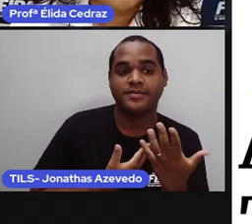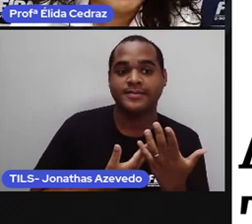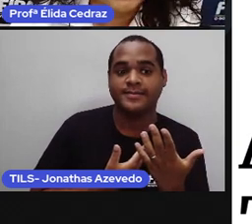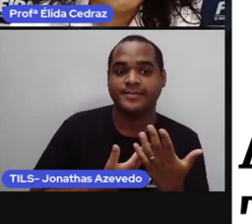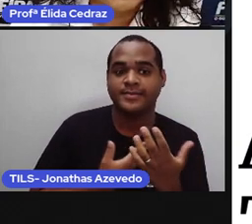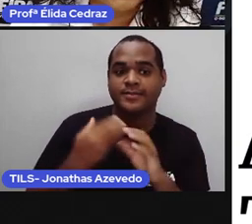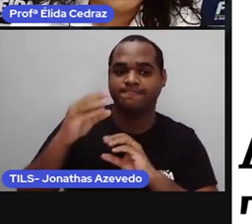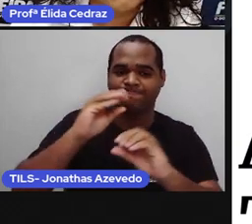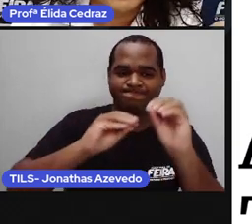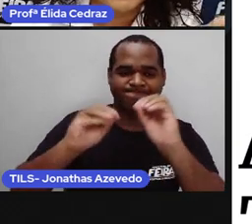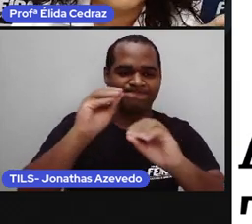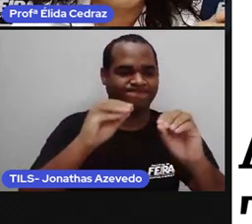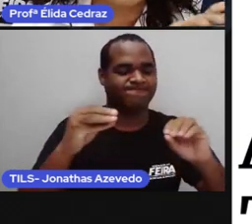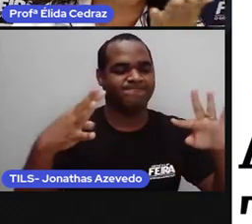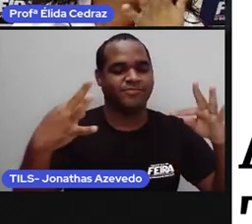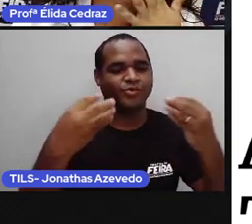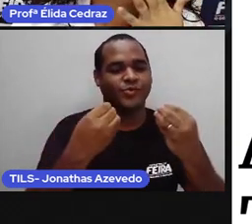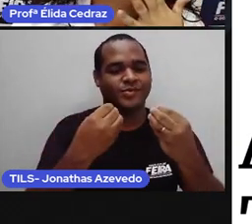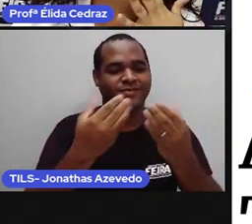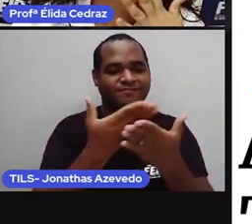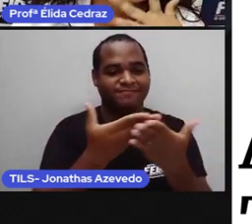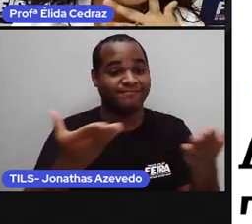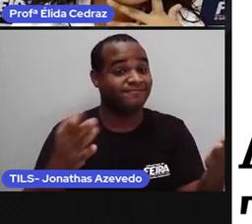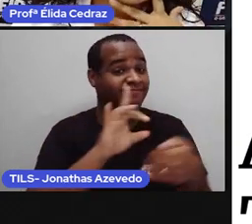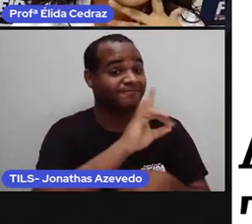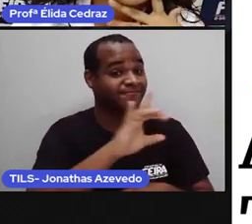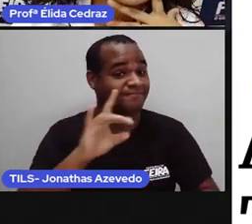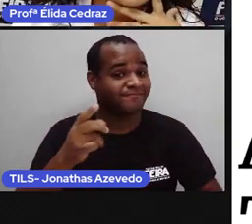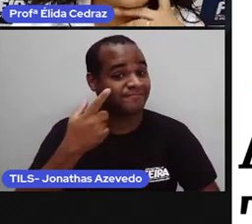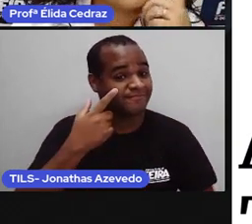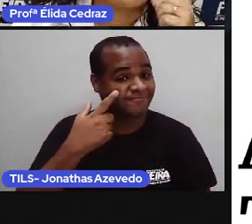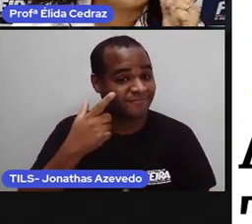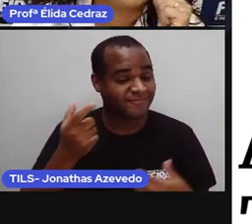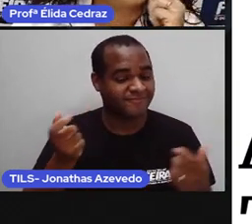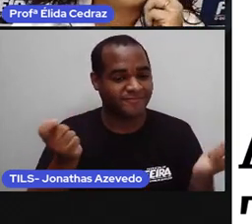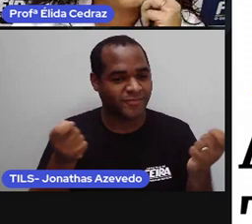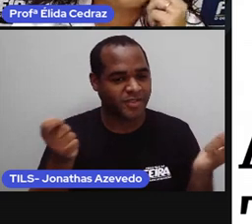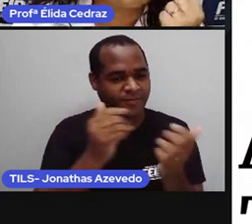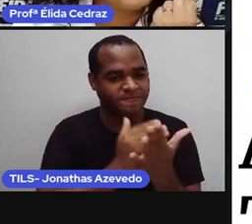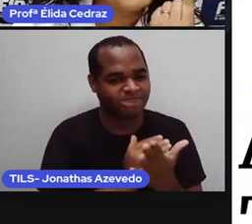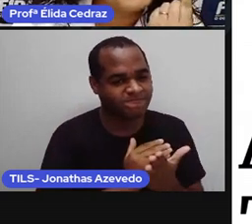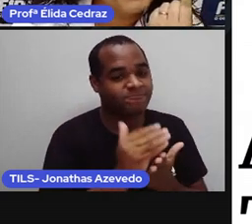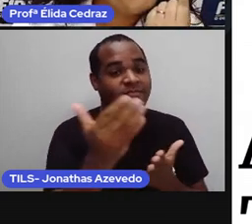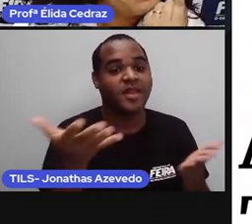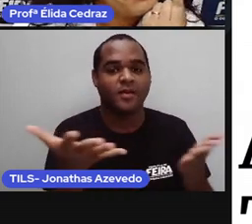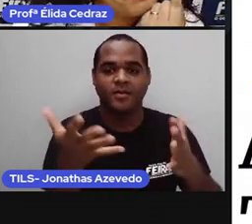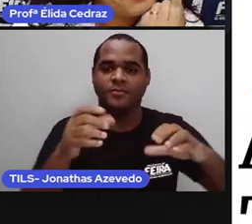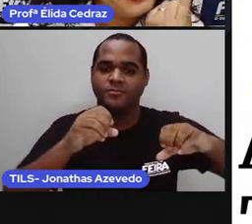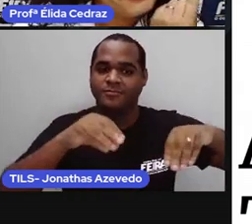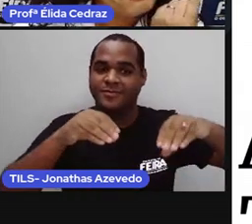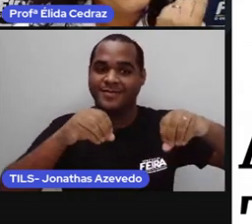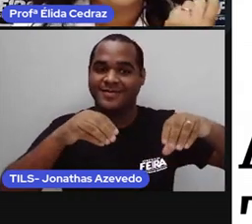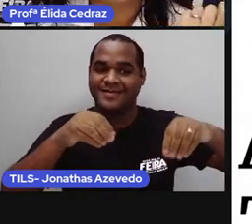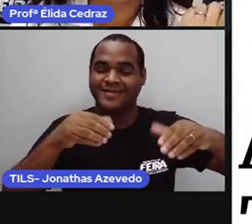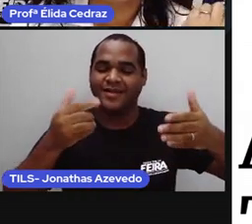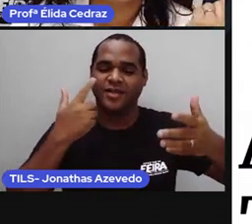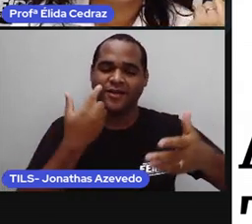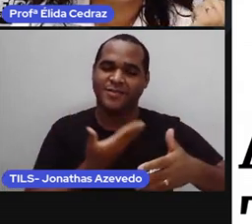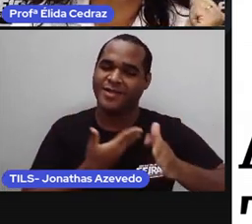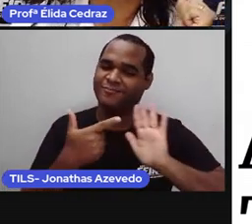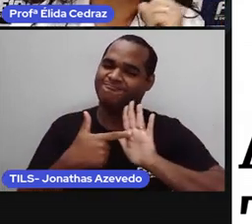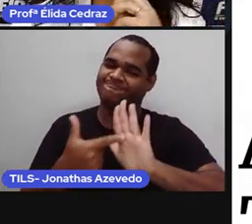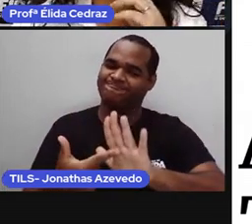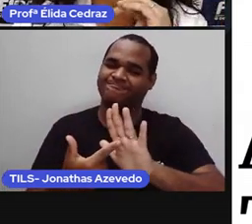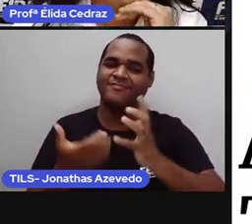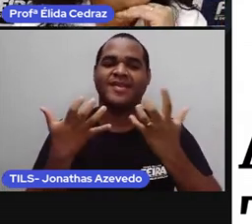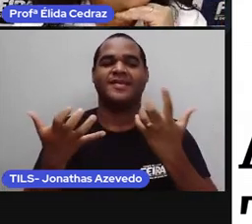Muitos beijos para todos vocês, viu? Vamos começar a nossa aula, que eu quero apresentar o meu amigo para vocês.